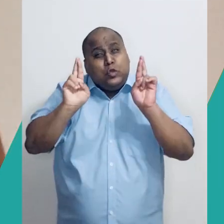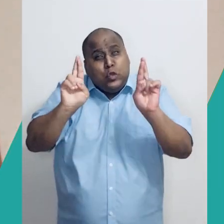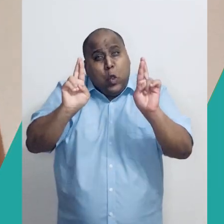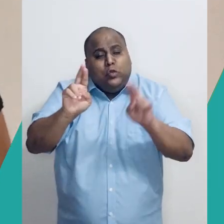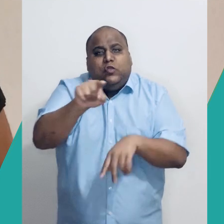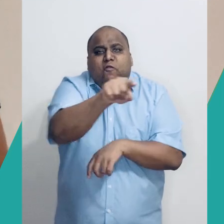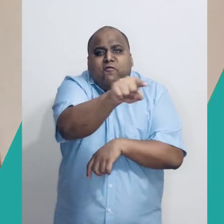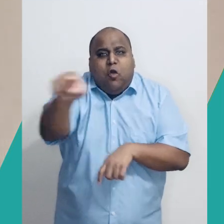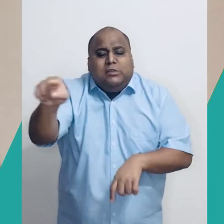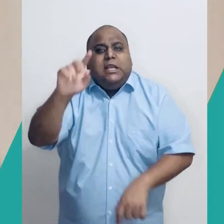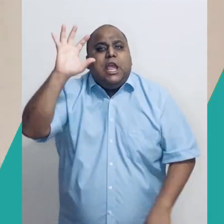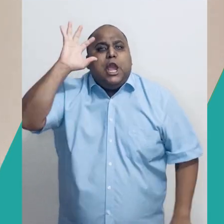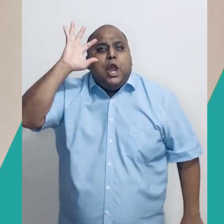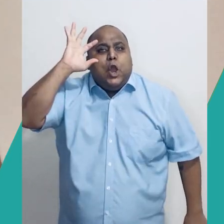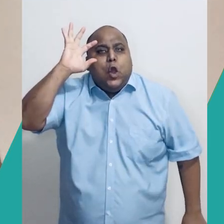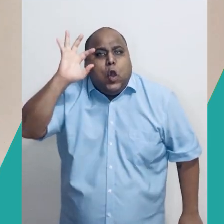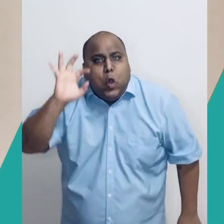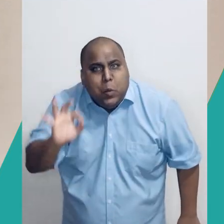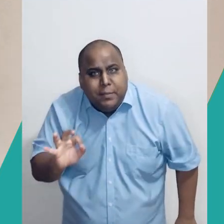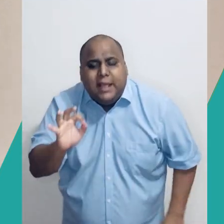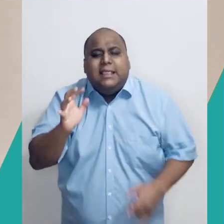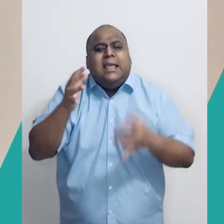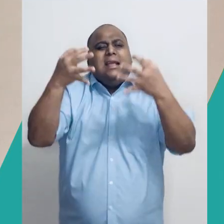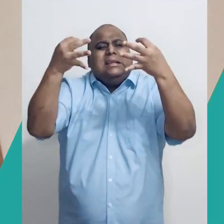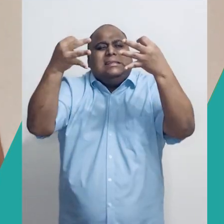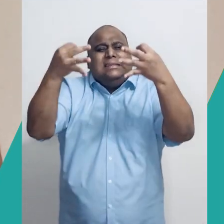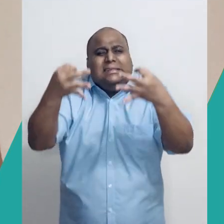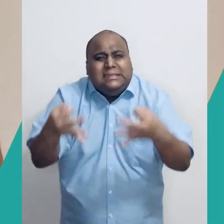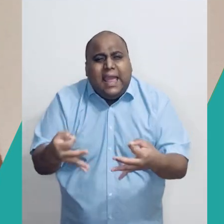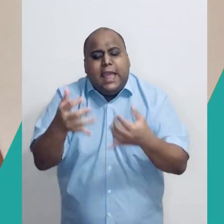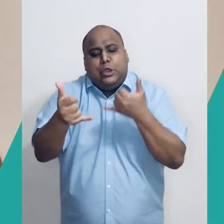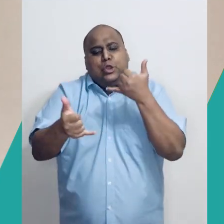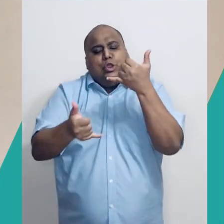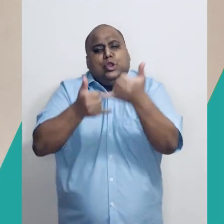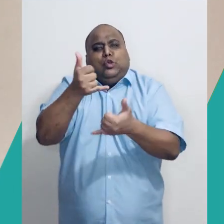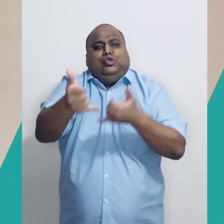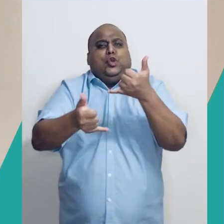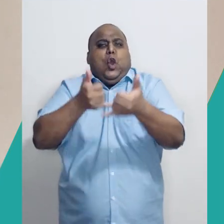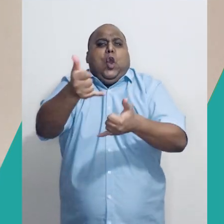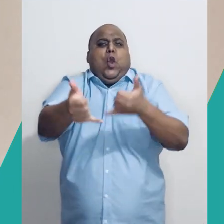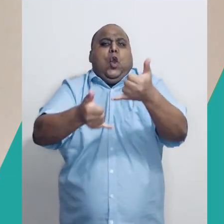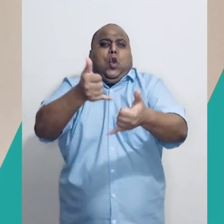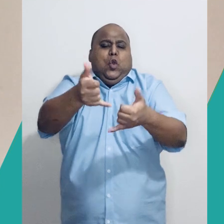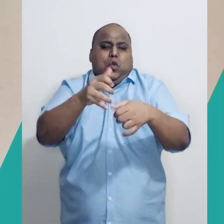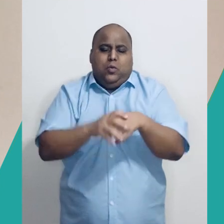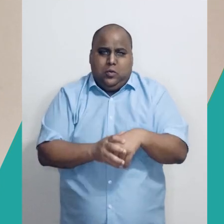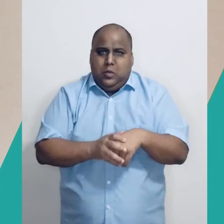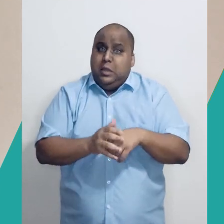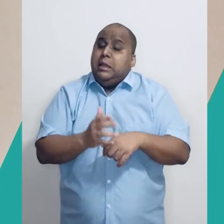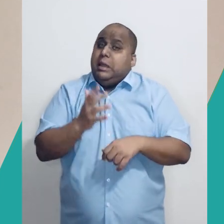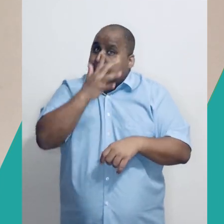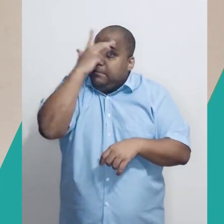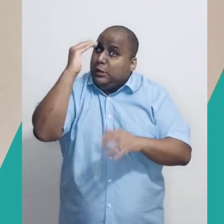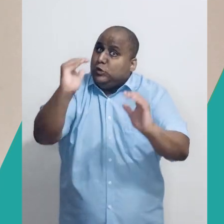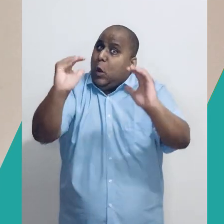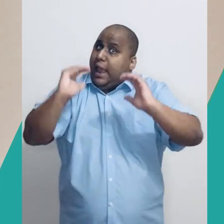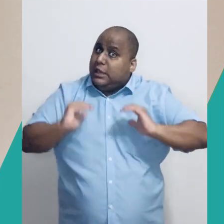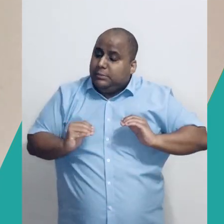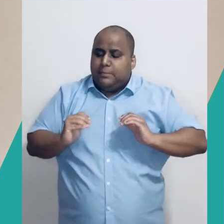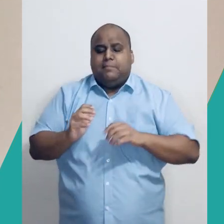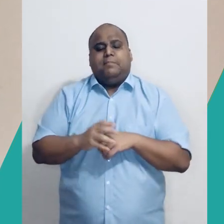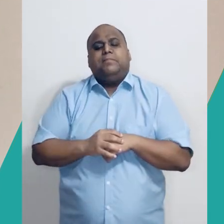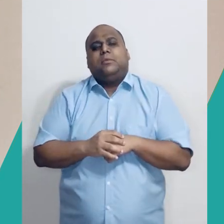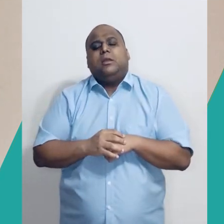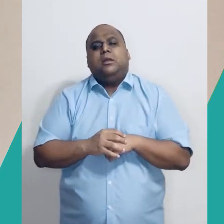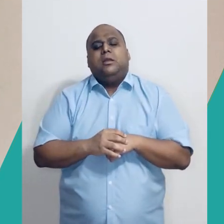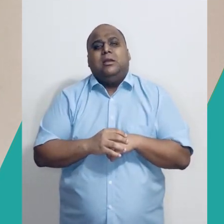executado corporalmente o que foi solicitado. Dentro do vivo e morto, da brincadeira clássica, a